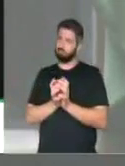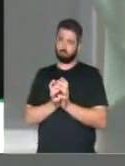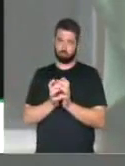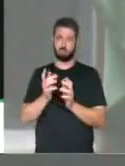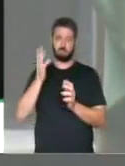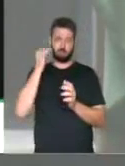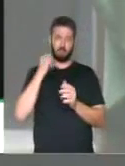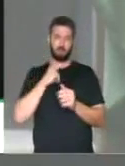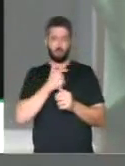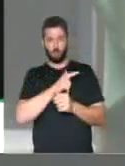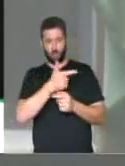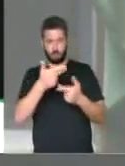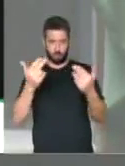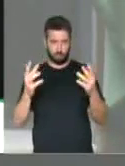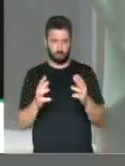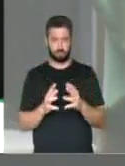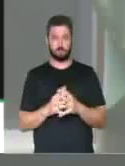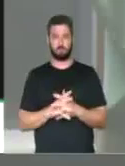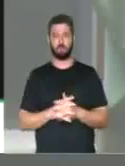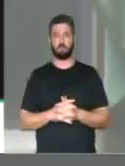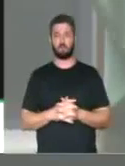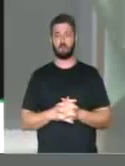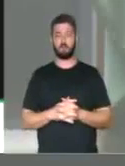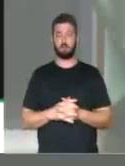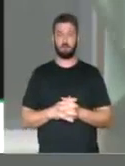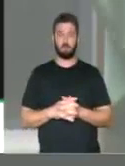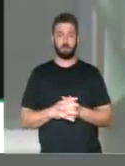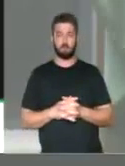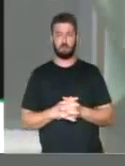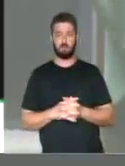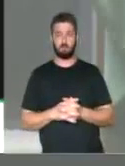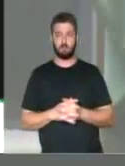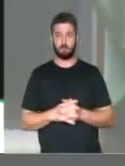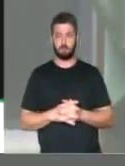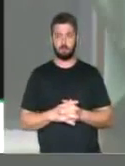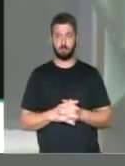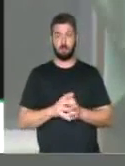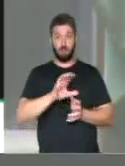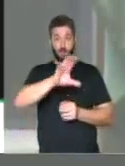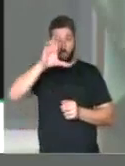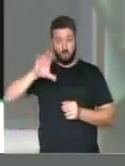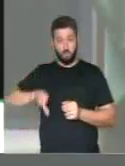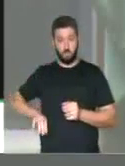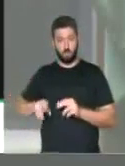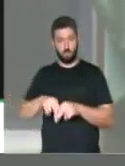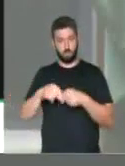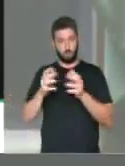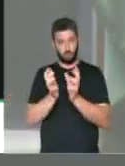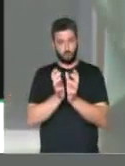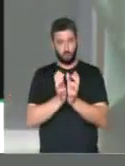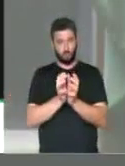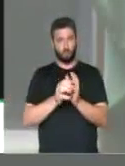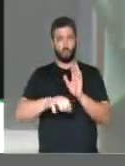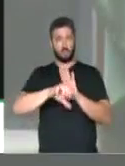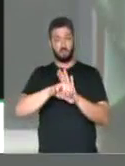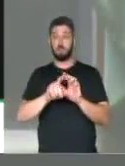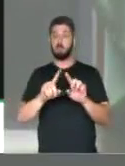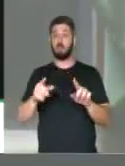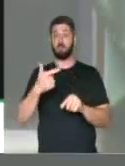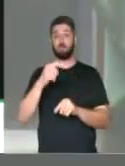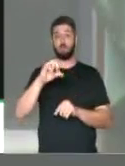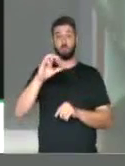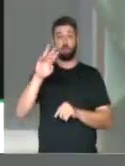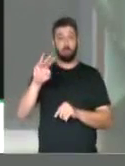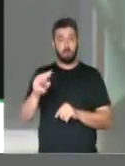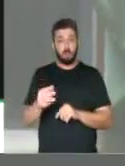mas dos 29